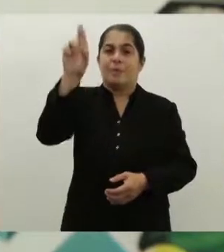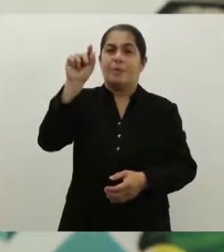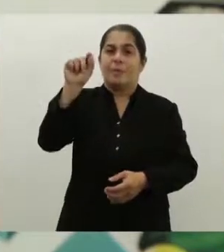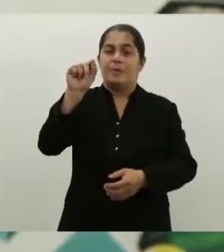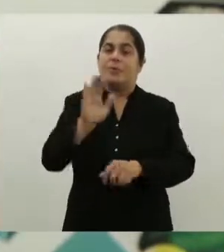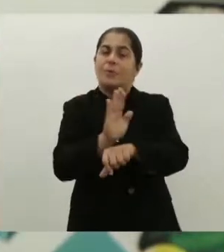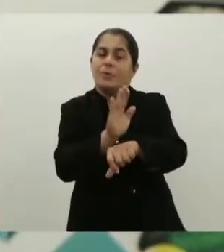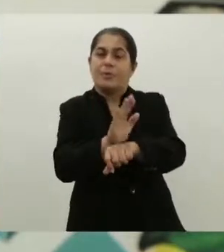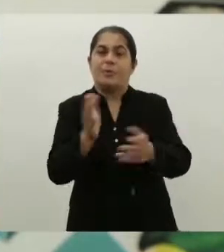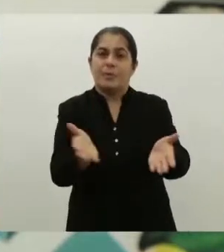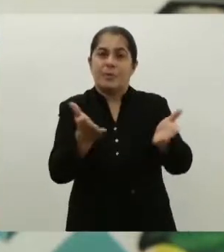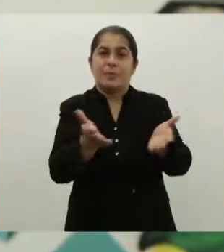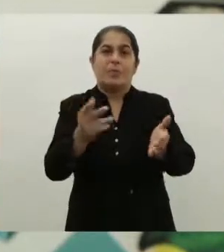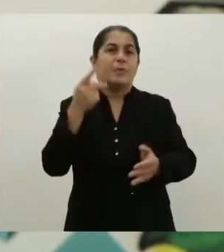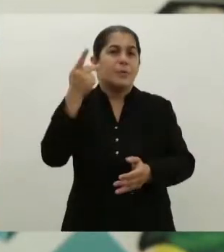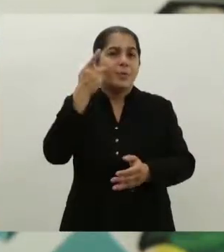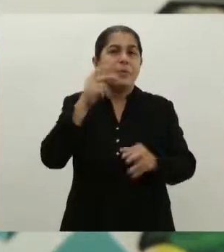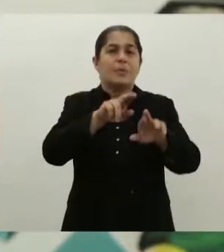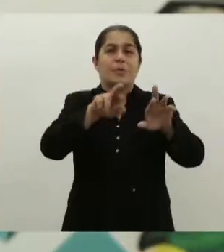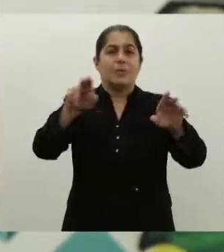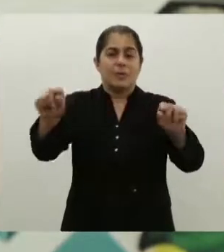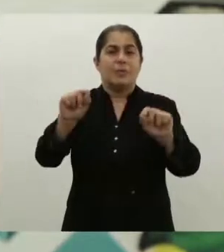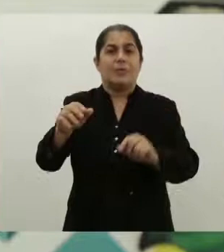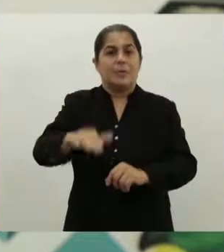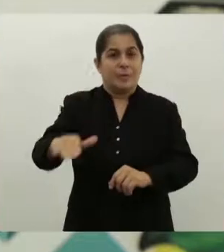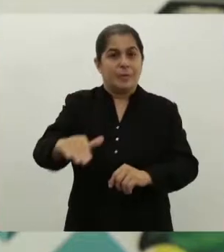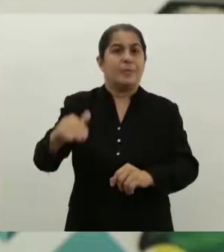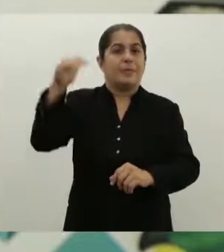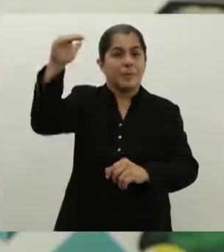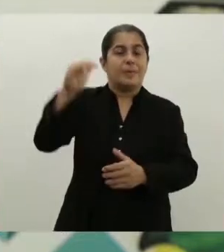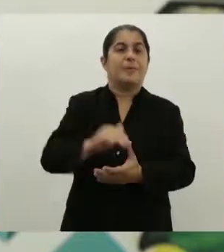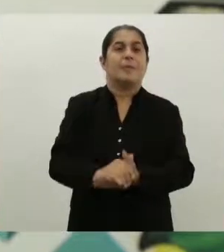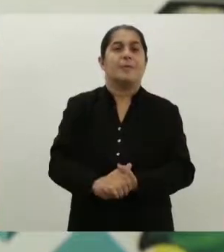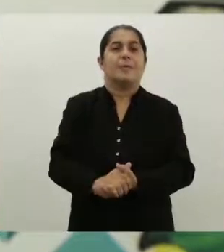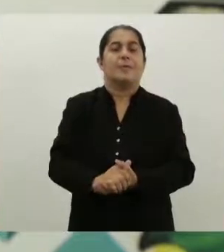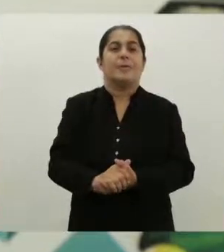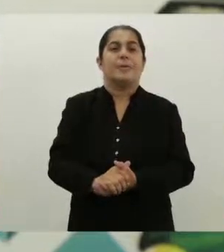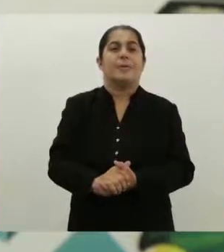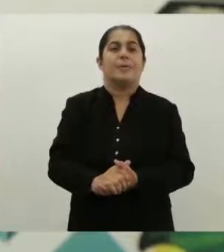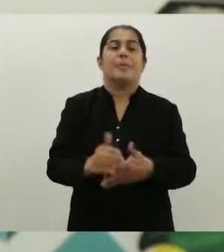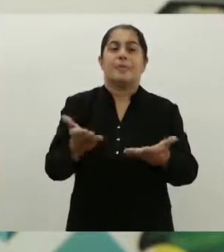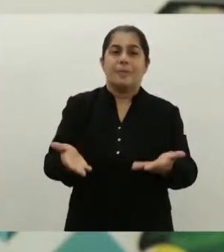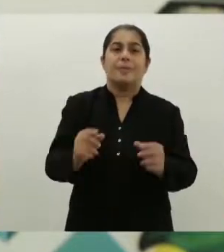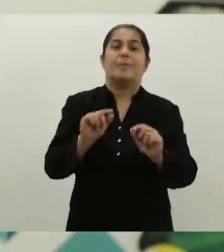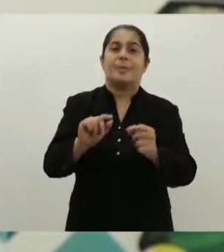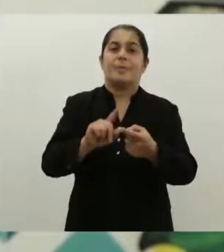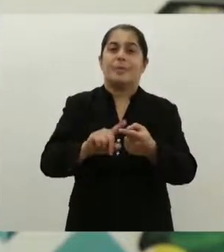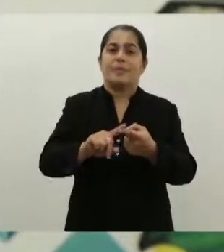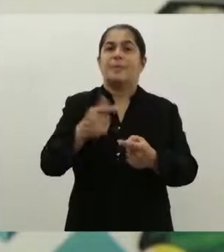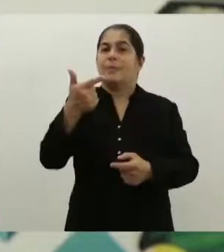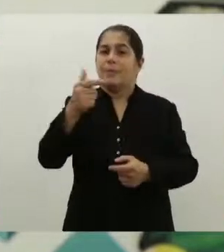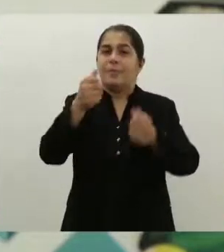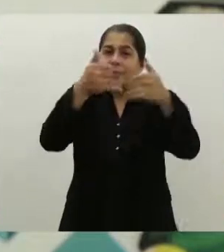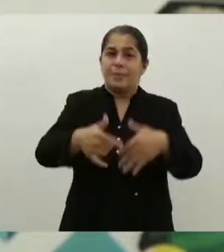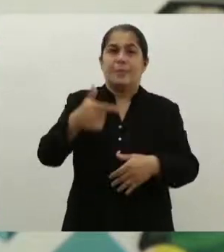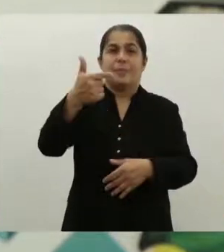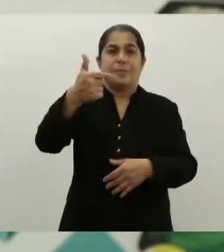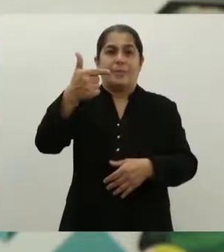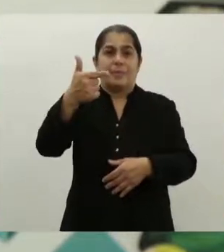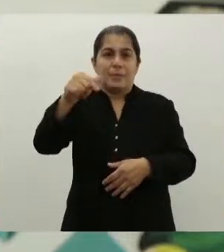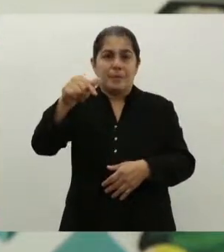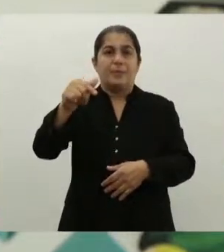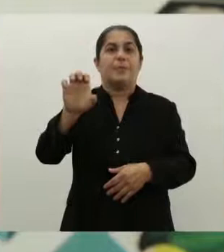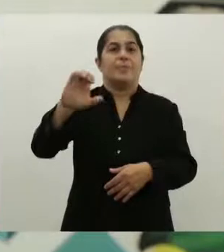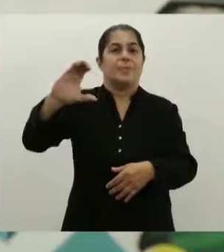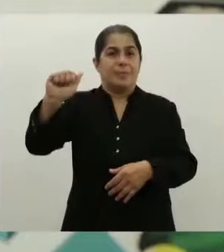Apoio Operacional às Promotorias de Justiça de Defesa da Criança e do Adolescente na Educação e vai falar sobre os 27 anos do